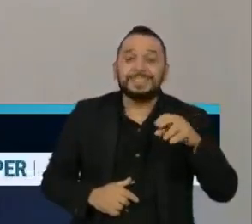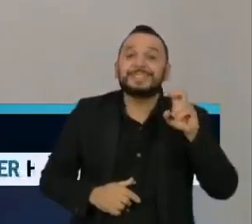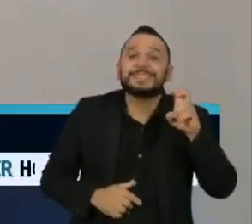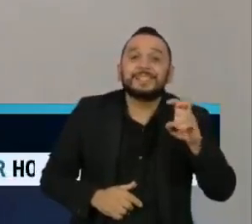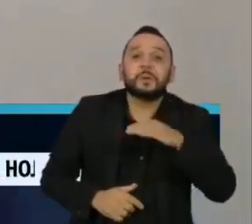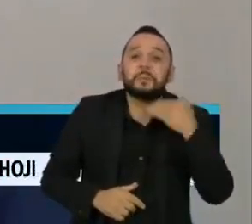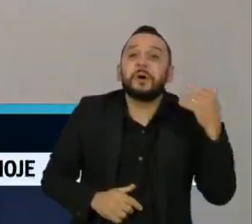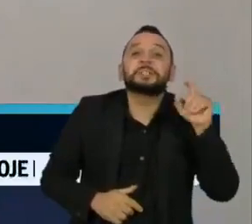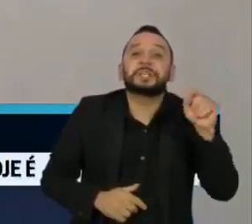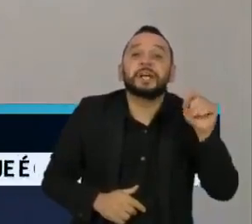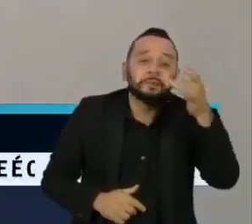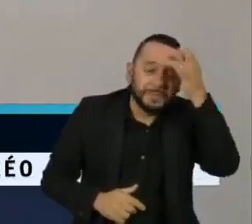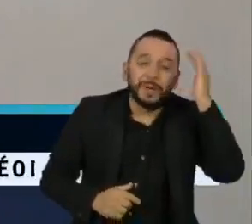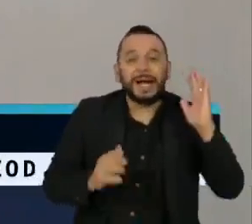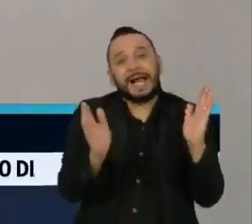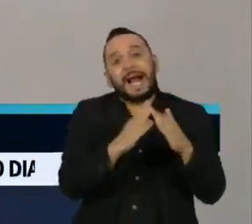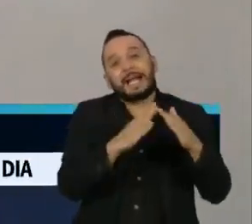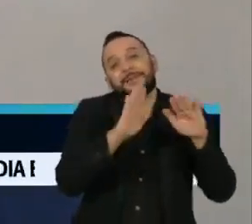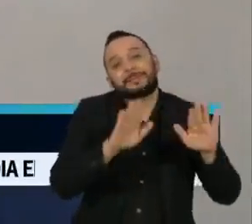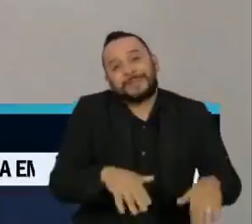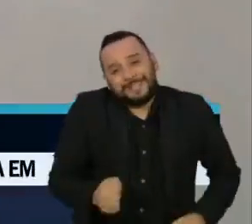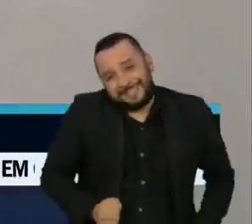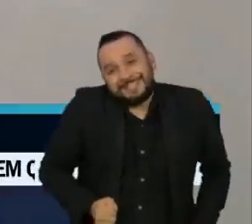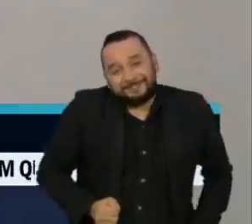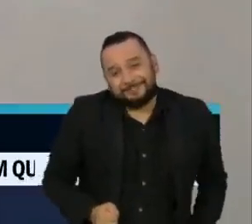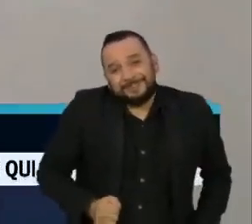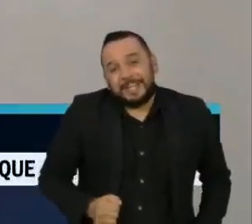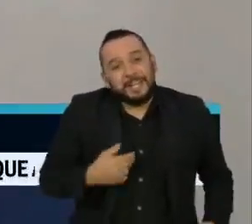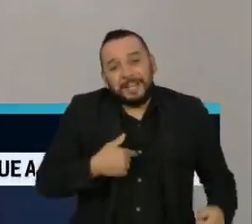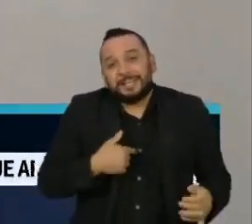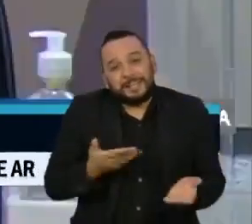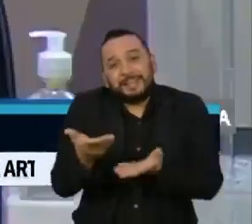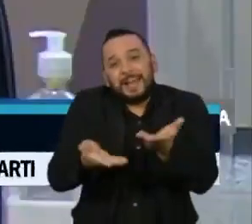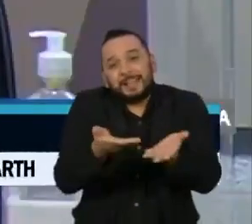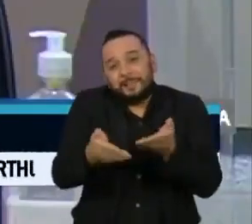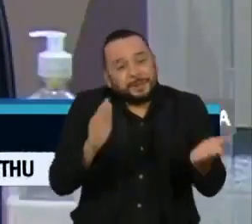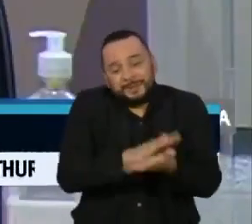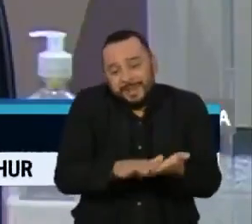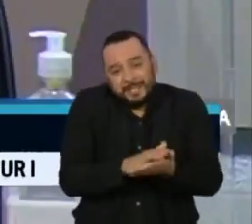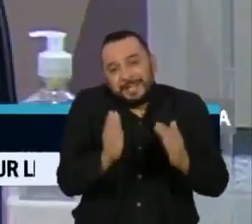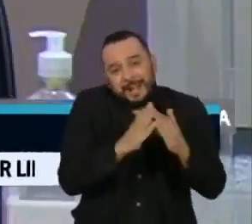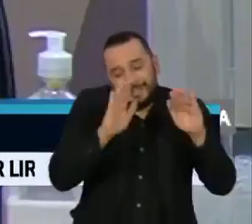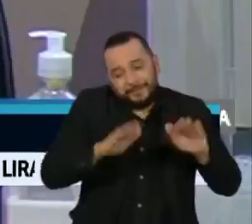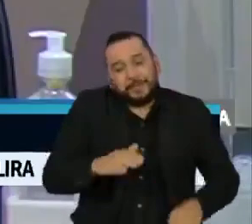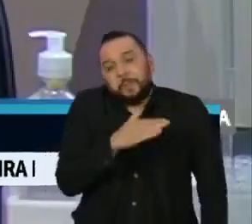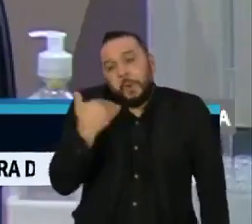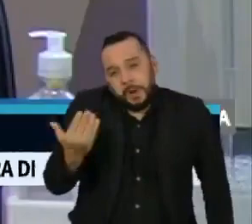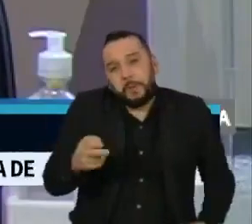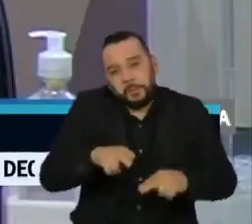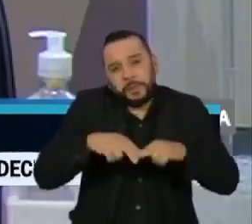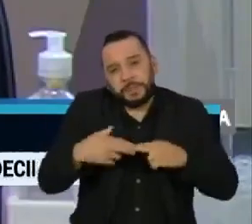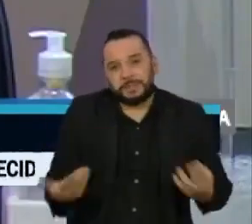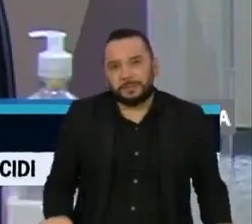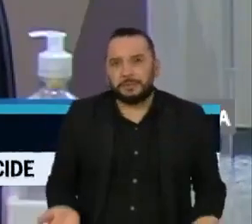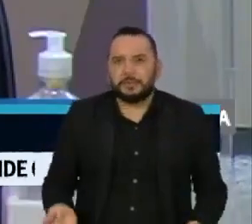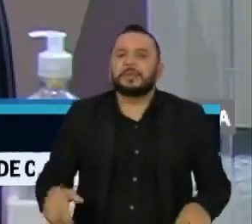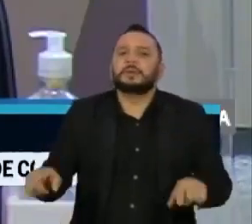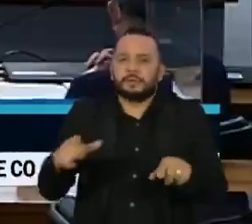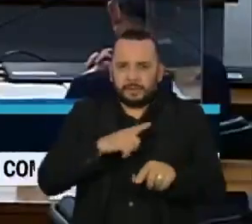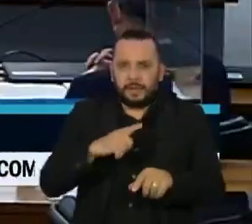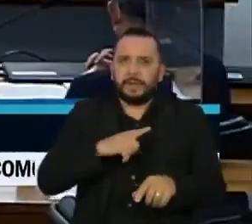ficaram em casa, que não foram em busca do tratamento precoce. O Wieser não respondeu a nenhum